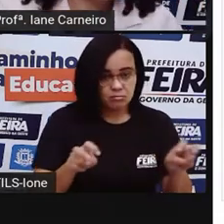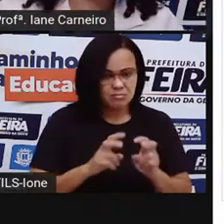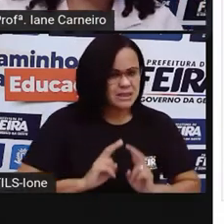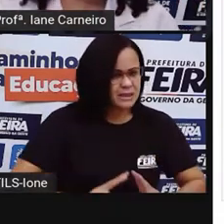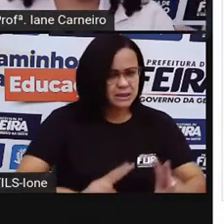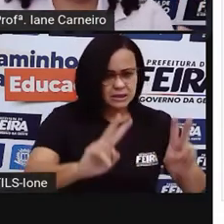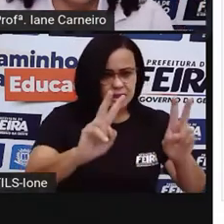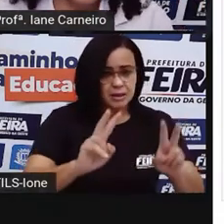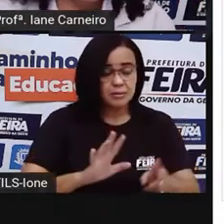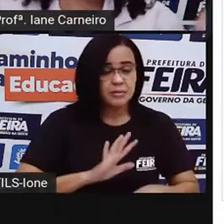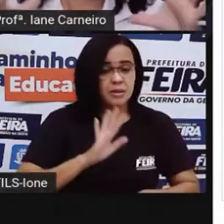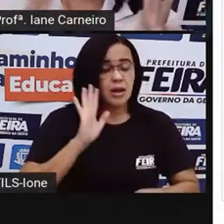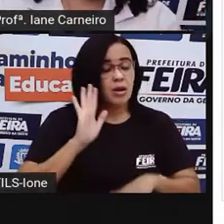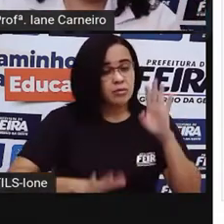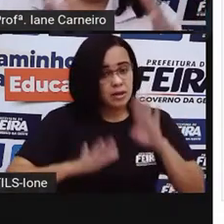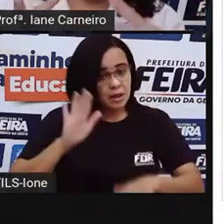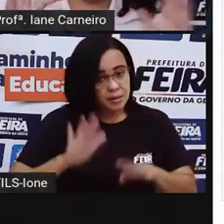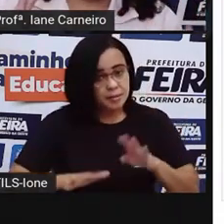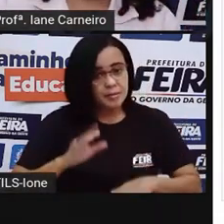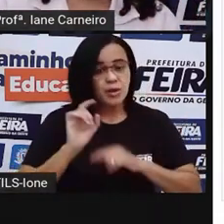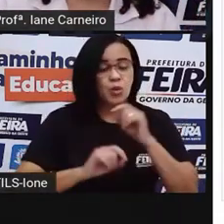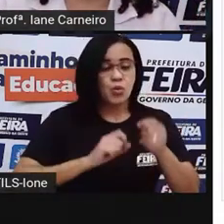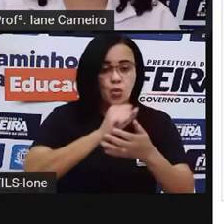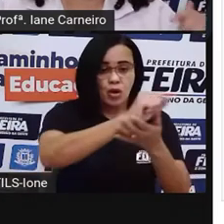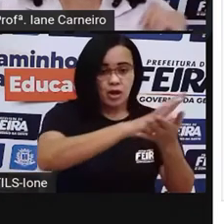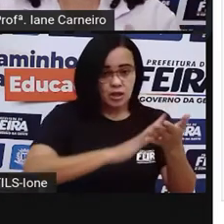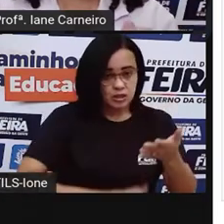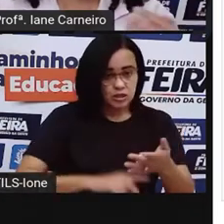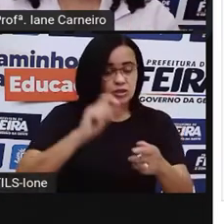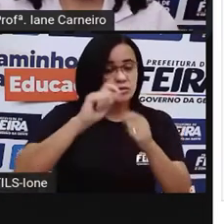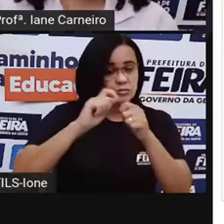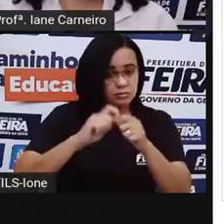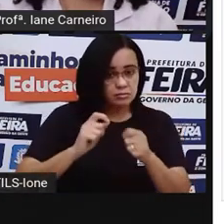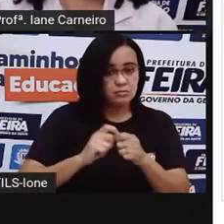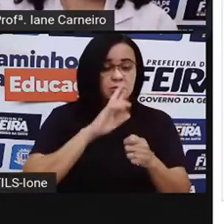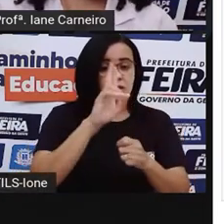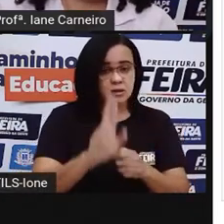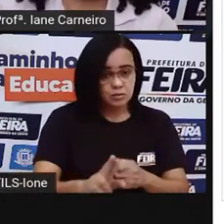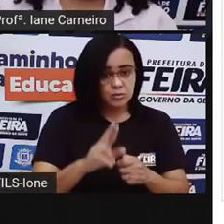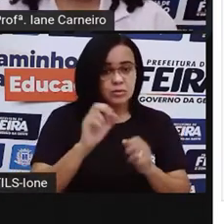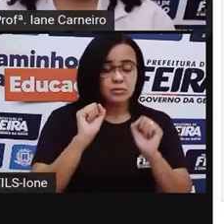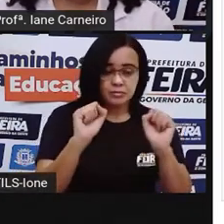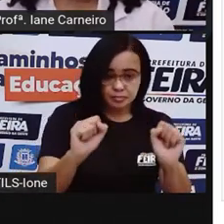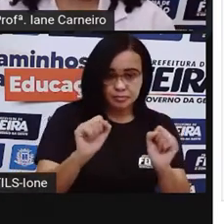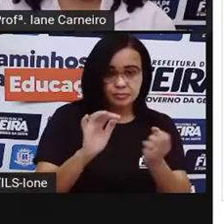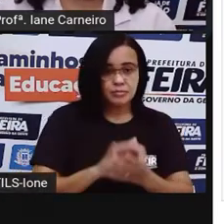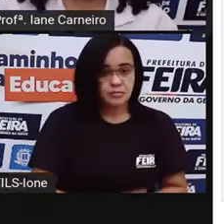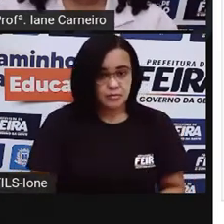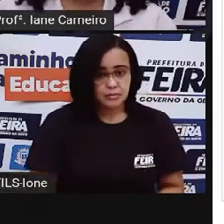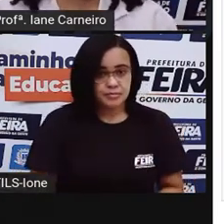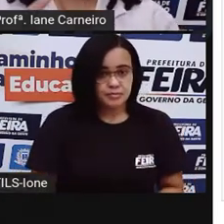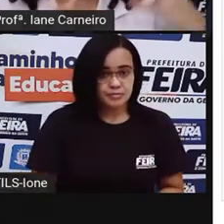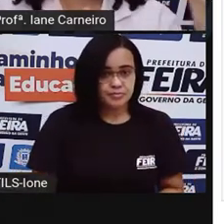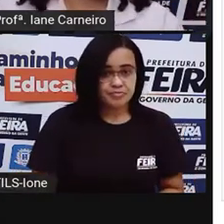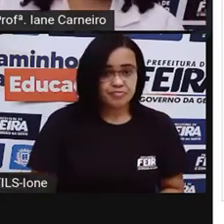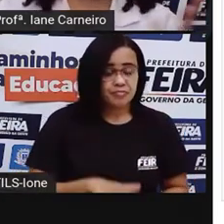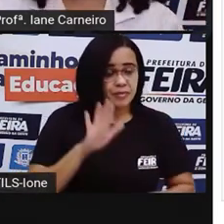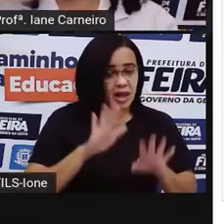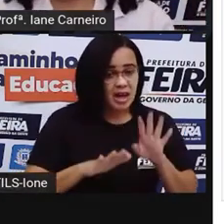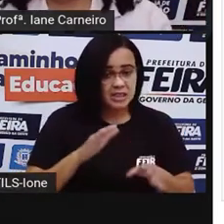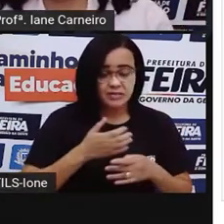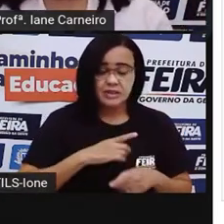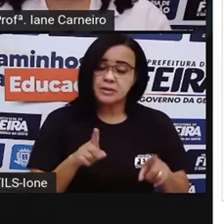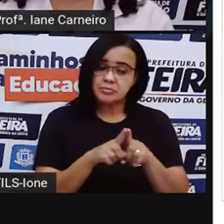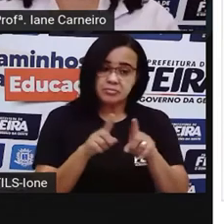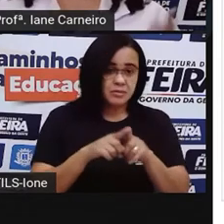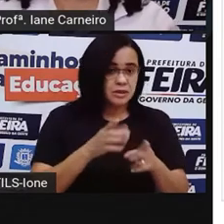atividade que a gente faça, né? Aí a Pró organiza. Então aqui no caso, por exemplo, às vezes eu gosto de organizar uma criança